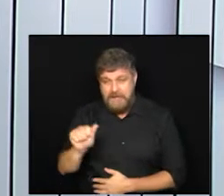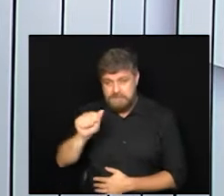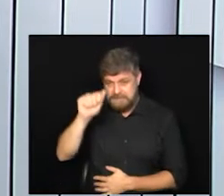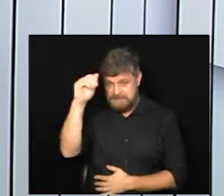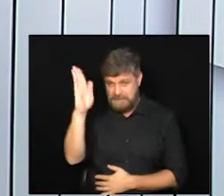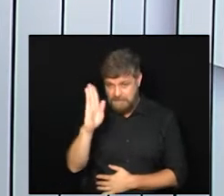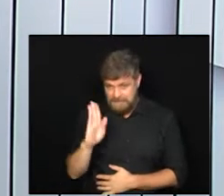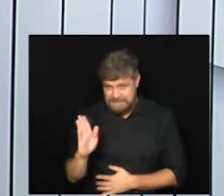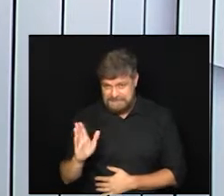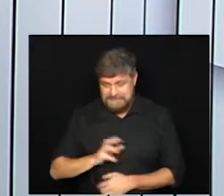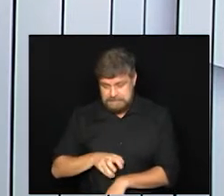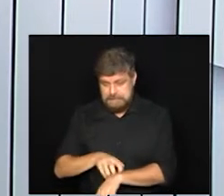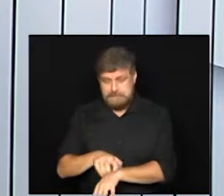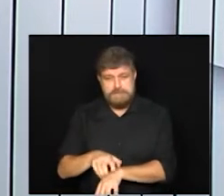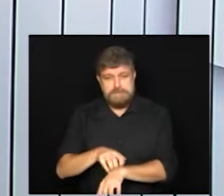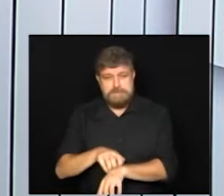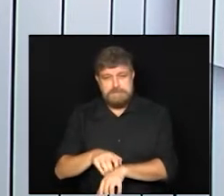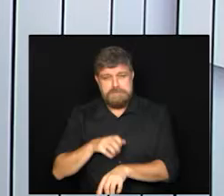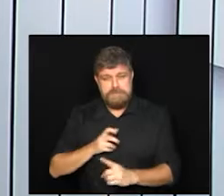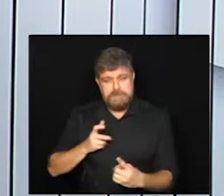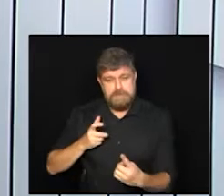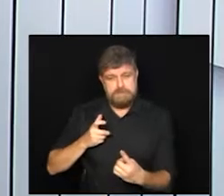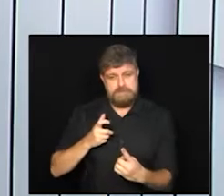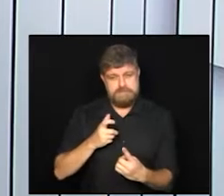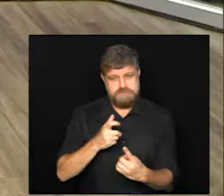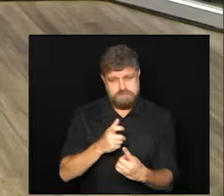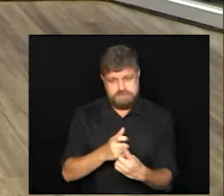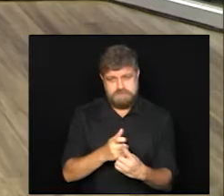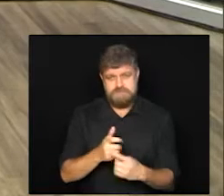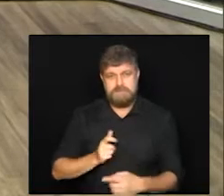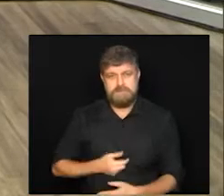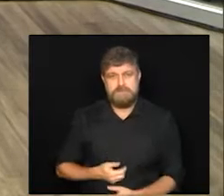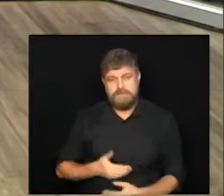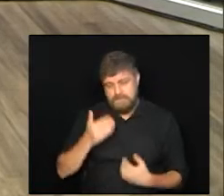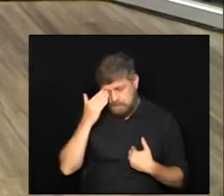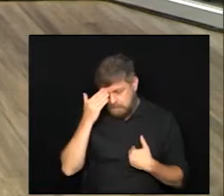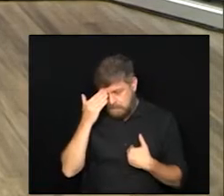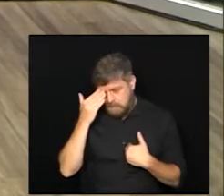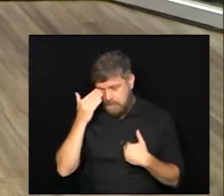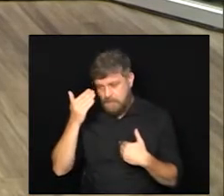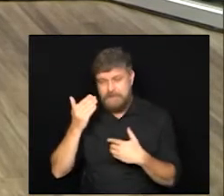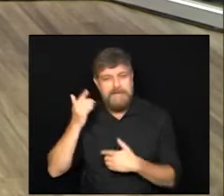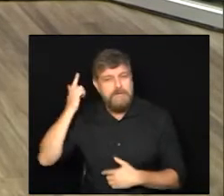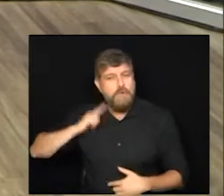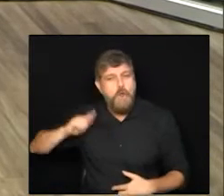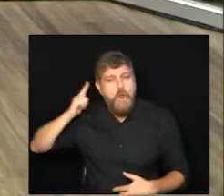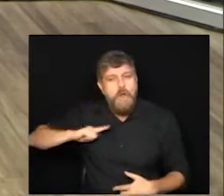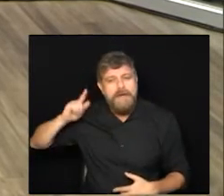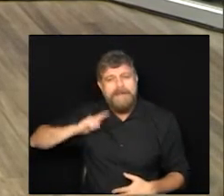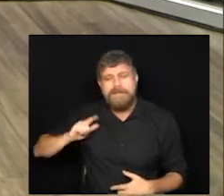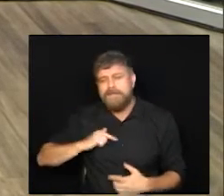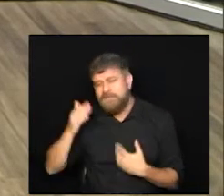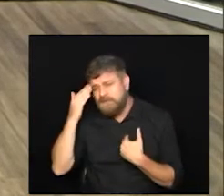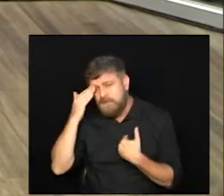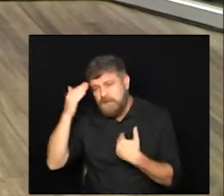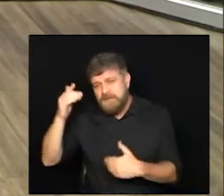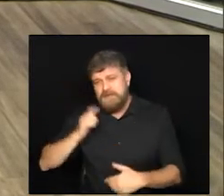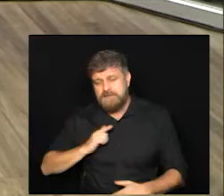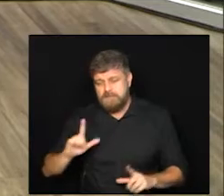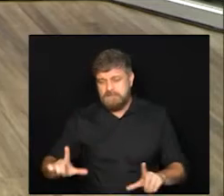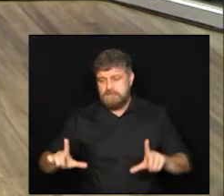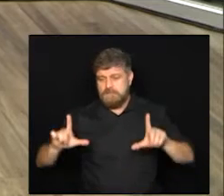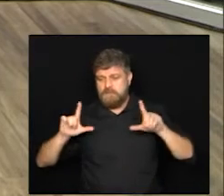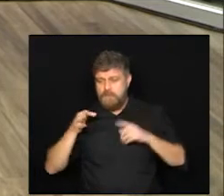Brasileira de Alergia e Imunologia Lorena muito obrigado por ter aceito o convite para participar aqui do